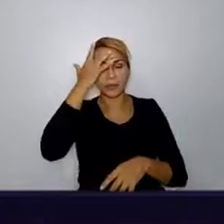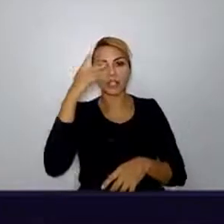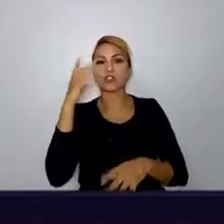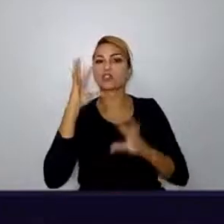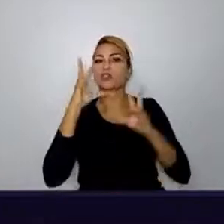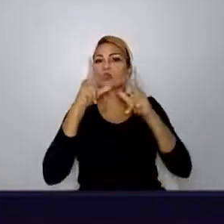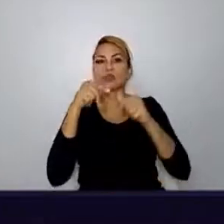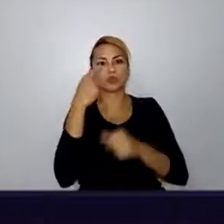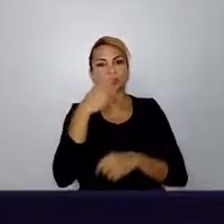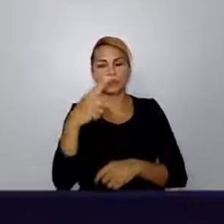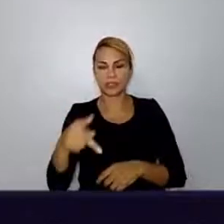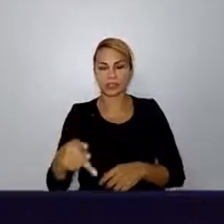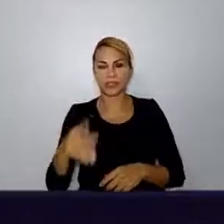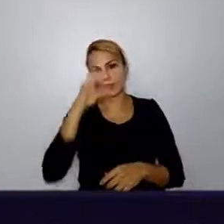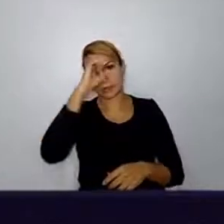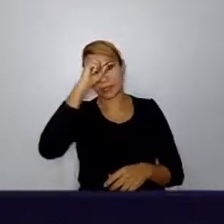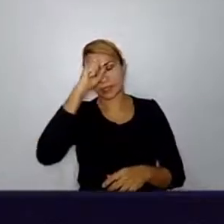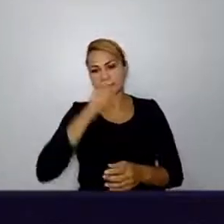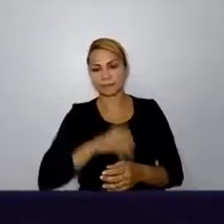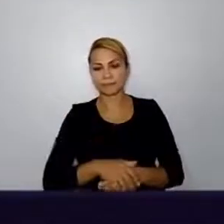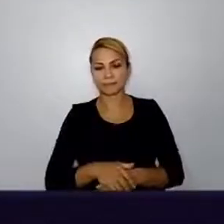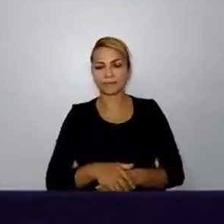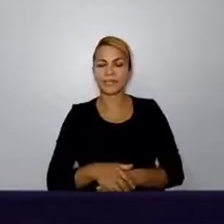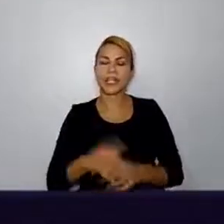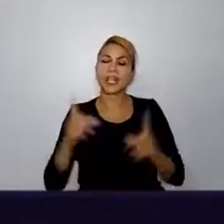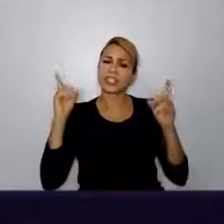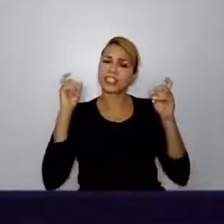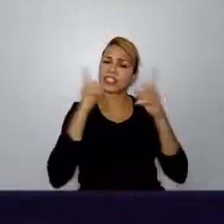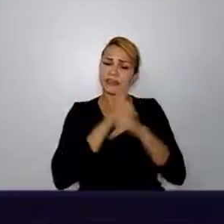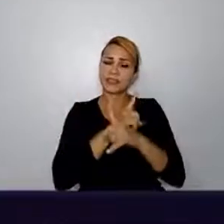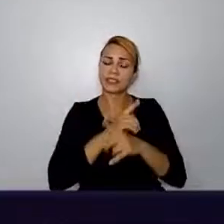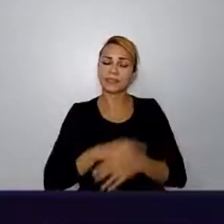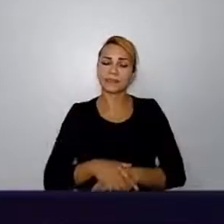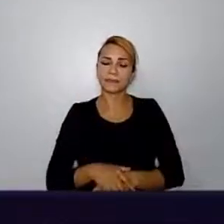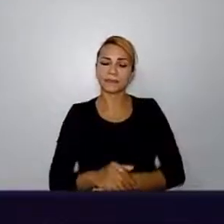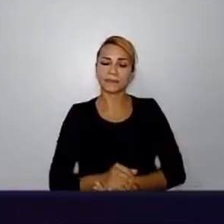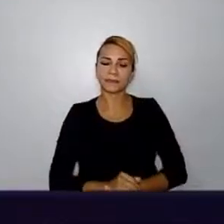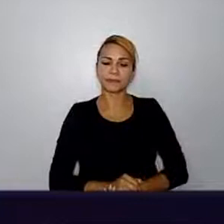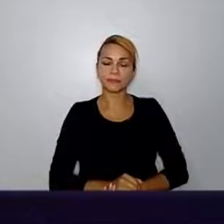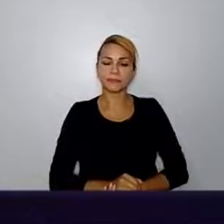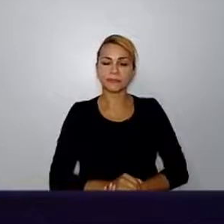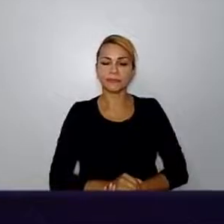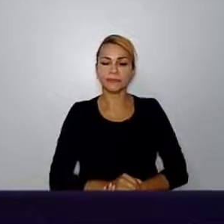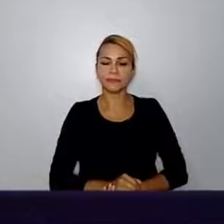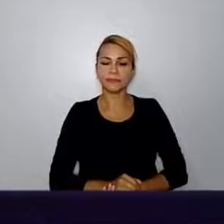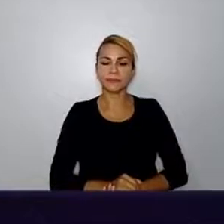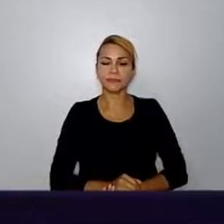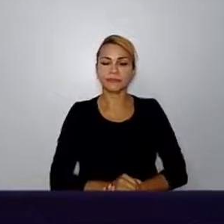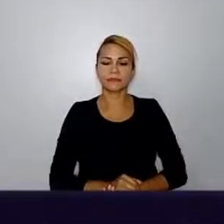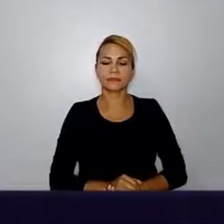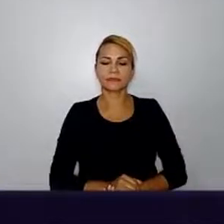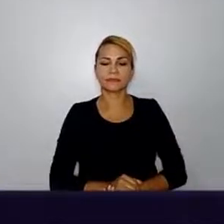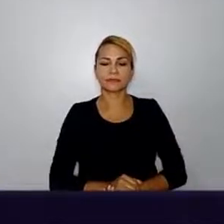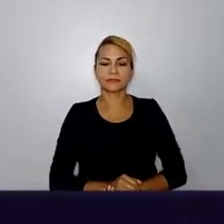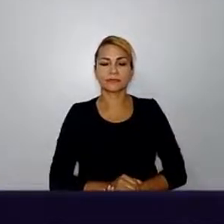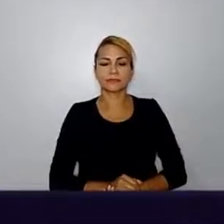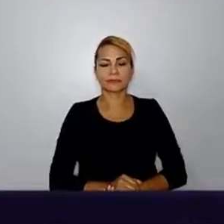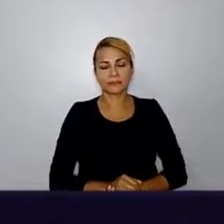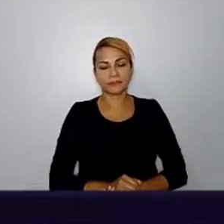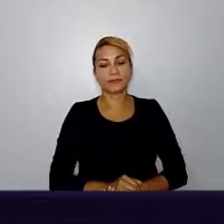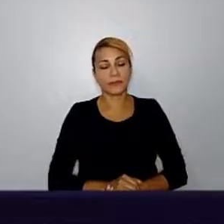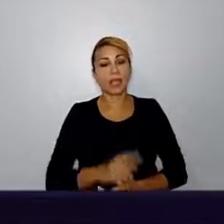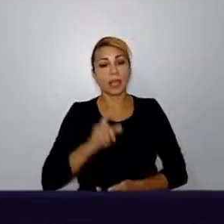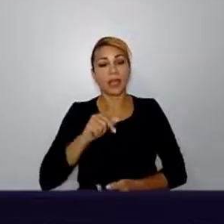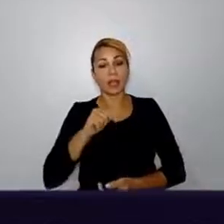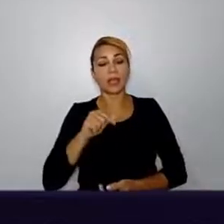Pergunta difícil. Caramba, difícil mesmo. Olha, teve, assim, essa situação com